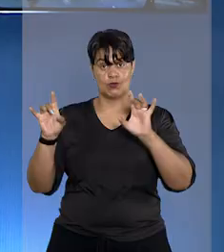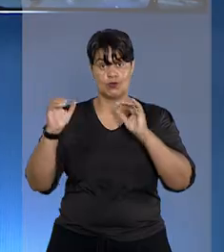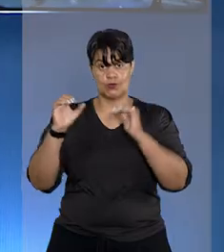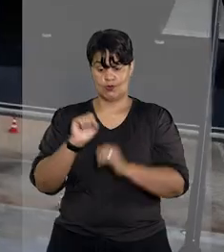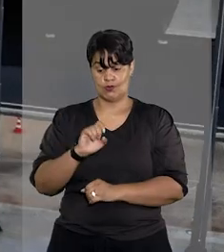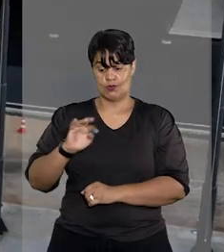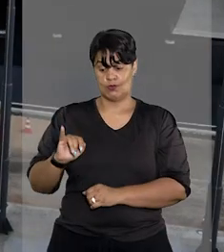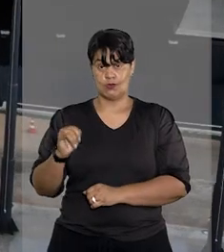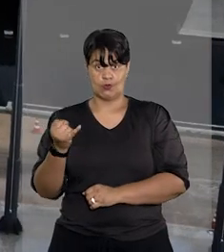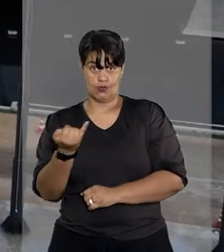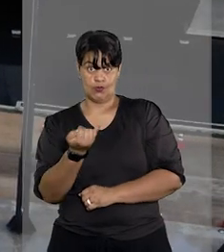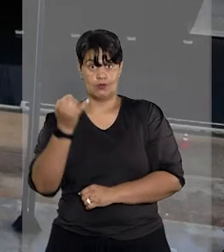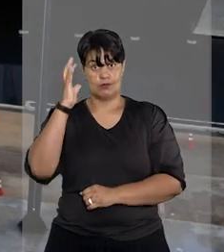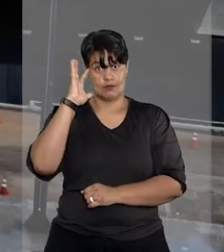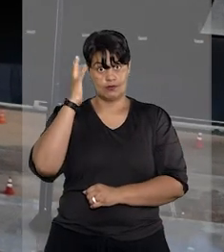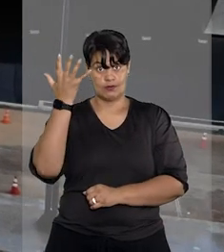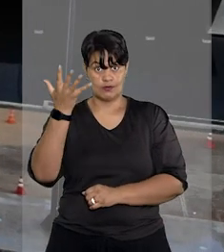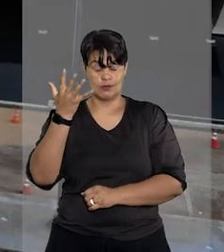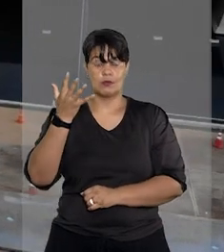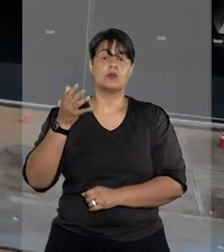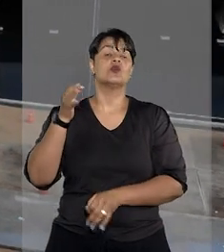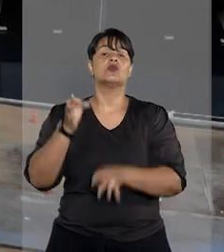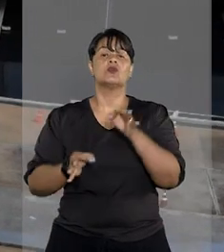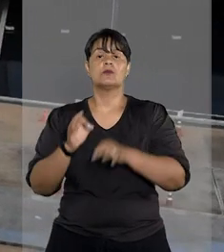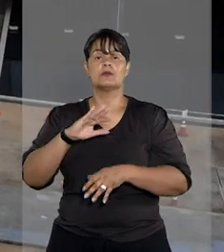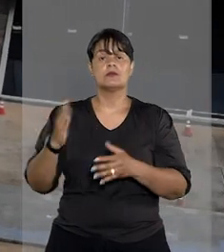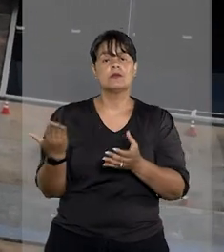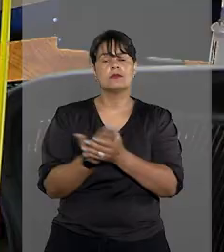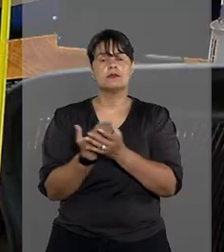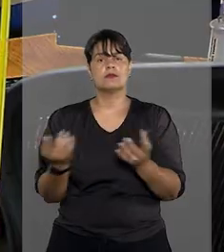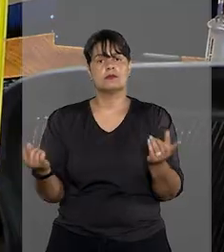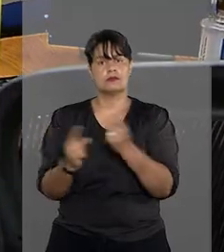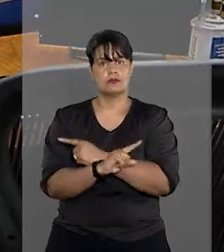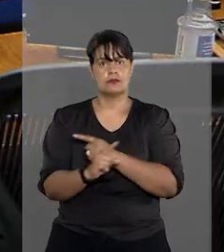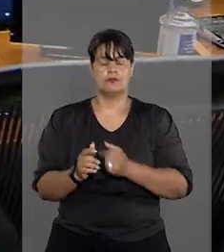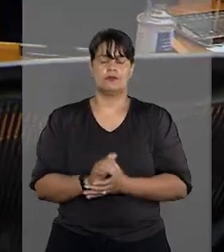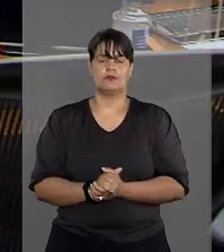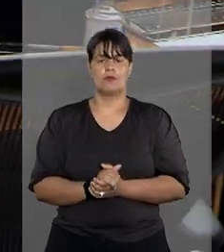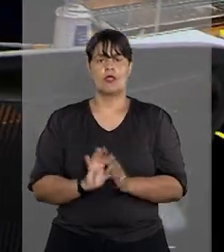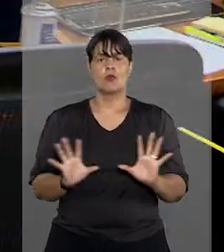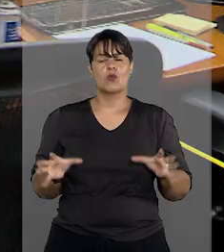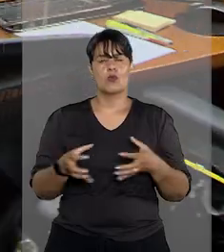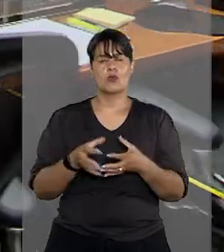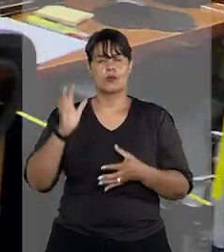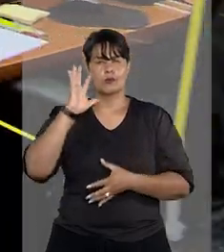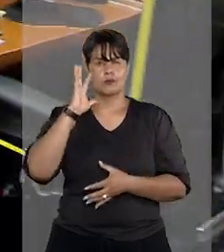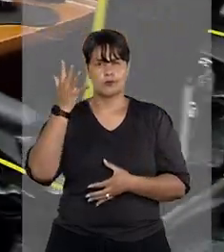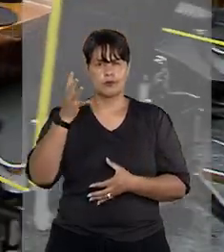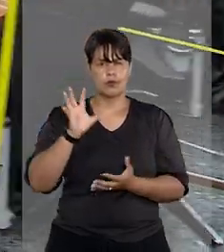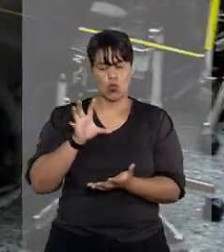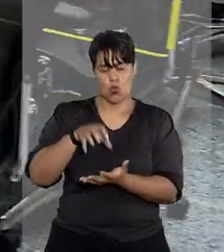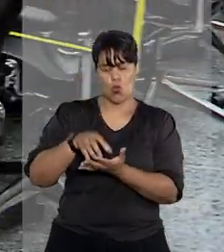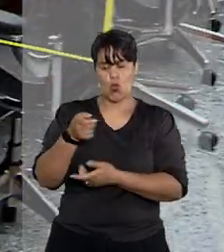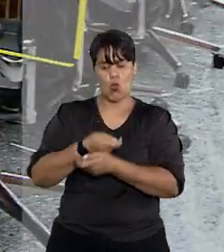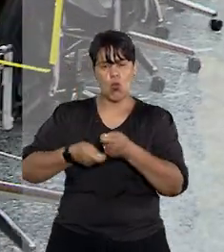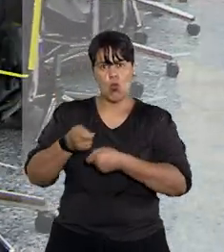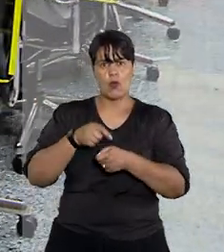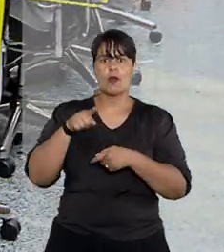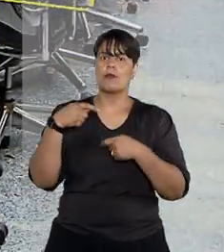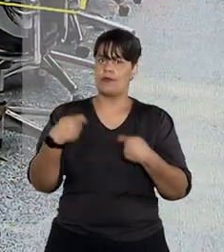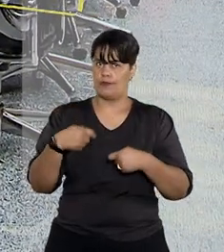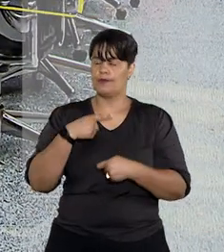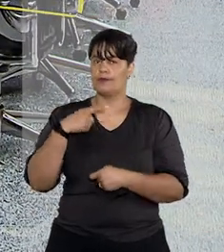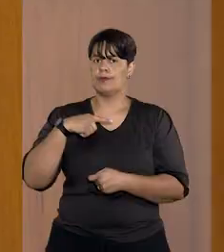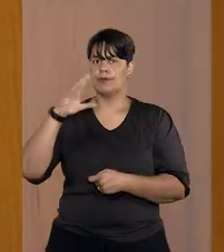Tribunal de Justiça em julgamento de embargos de divergência. O colegiado considerou que a Fazenda Pública tem preferência para